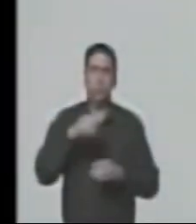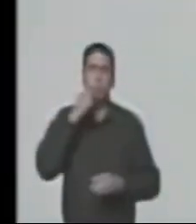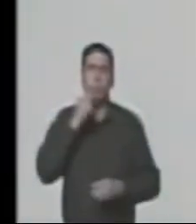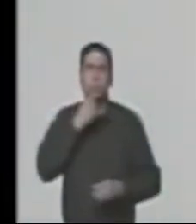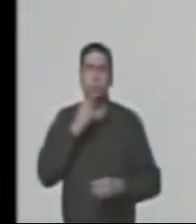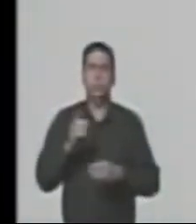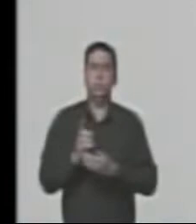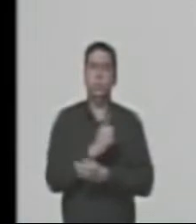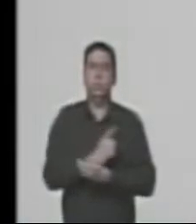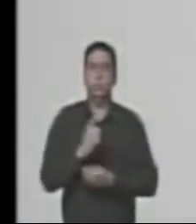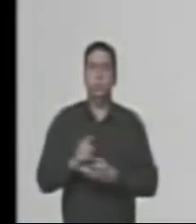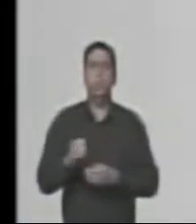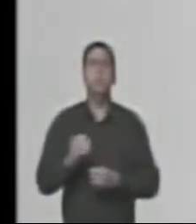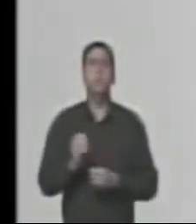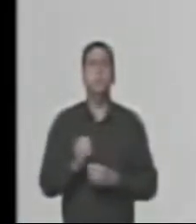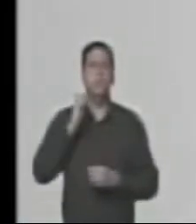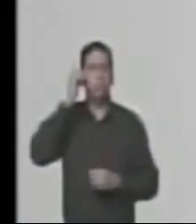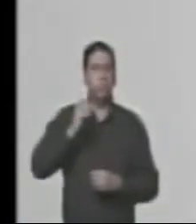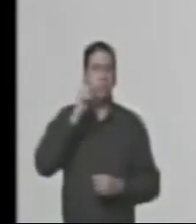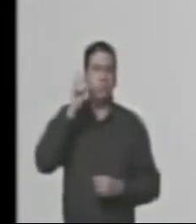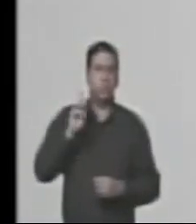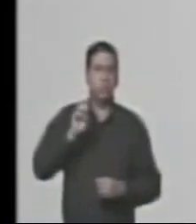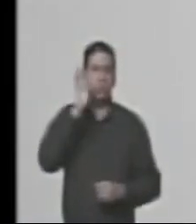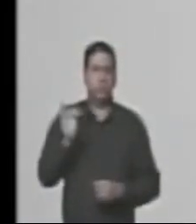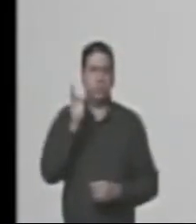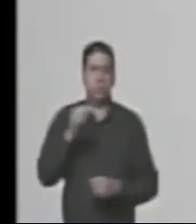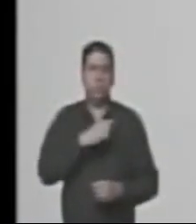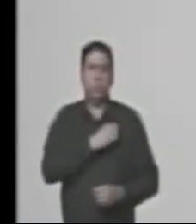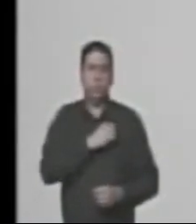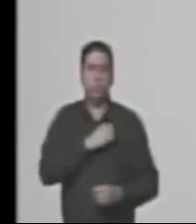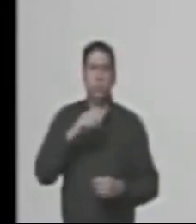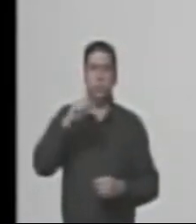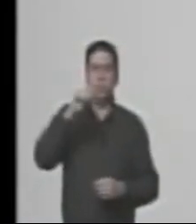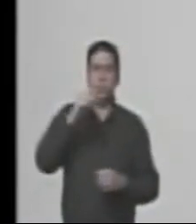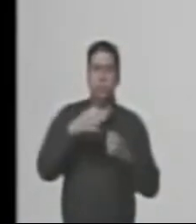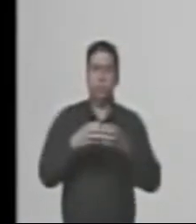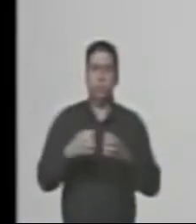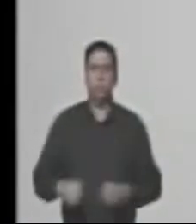Candidatos a deputados federais do Republicano.